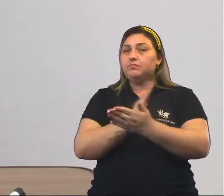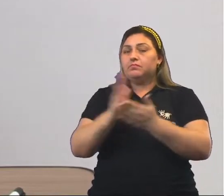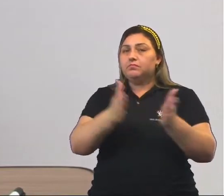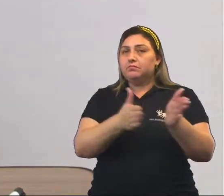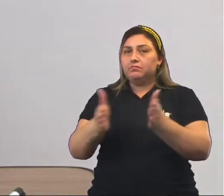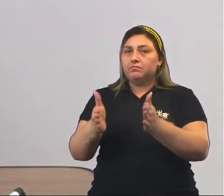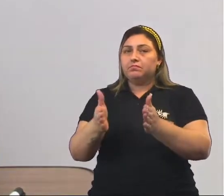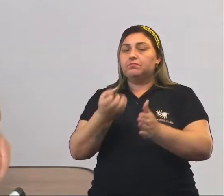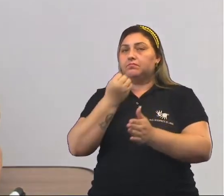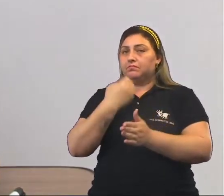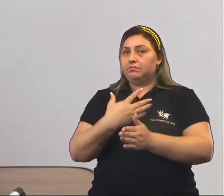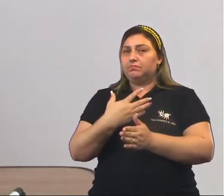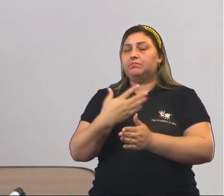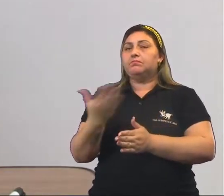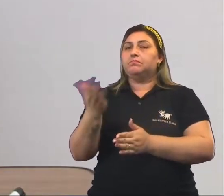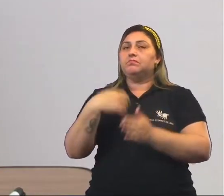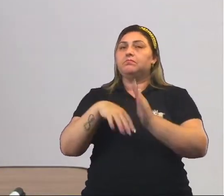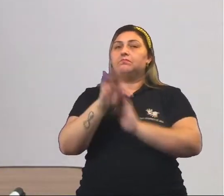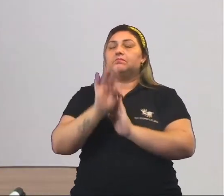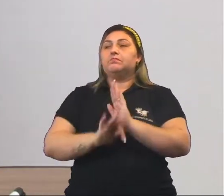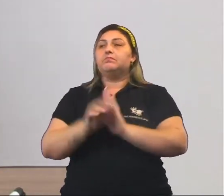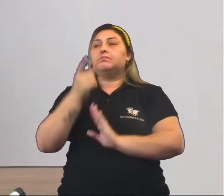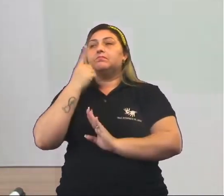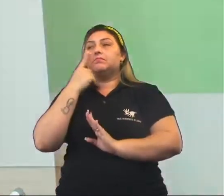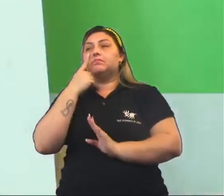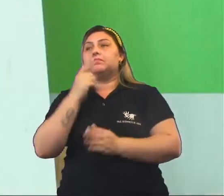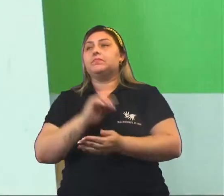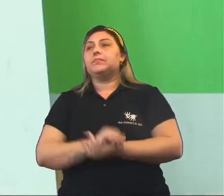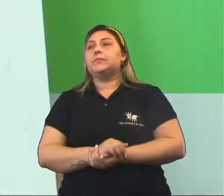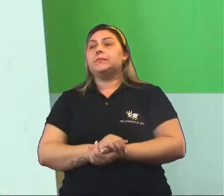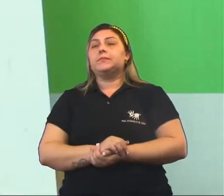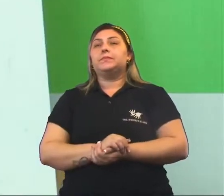bom? Vamos lá para o texto. Olha só o que ele fala.